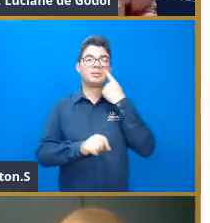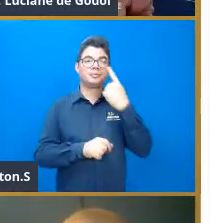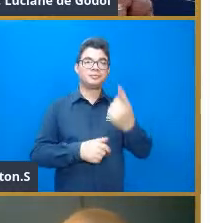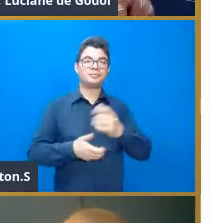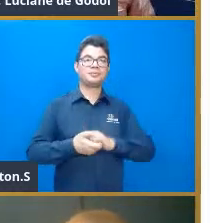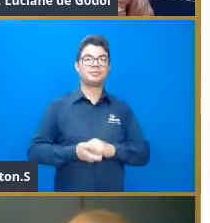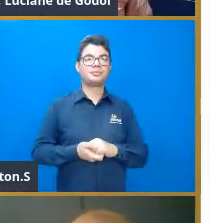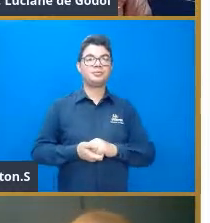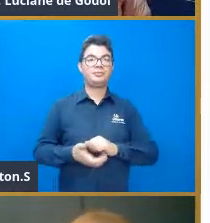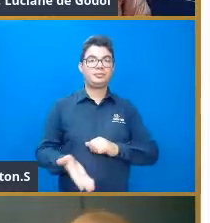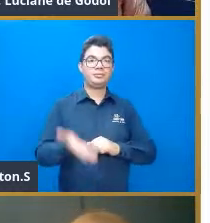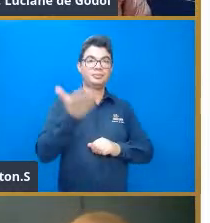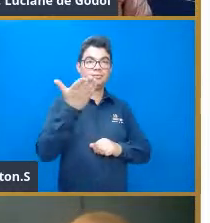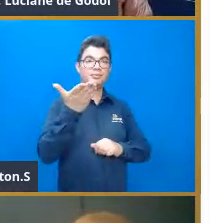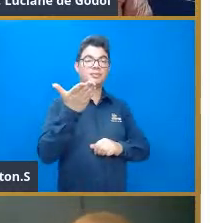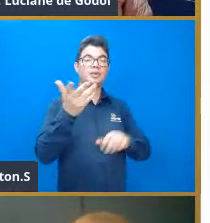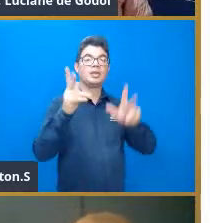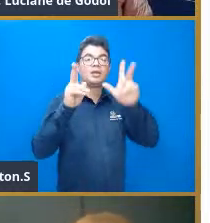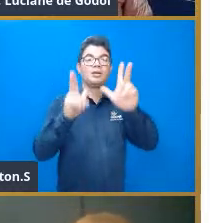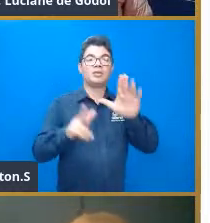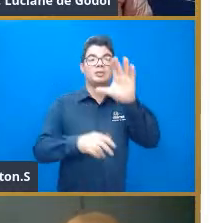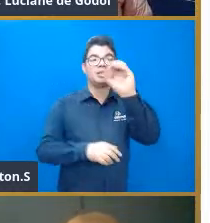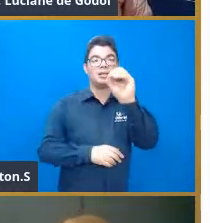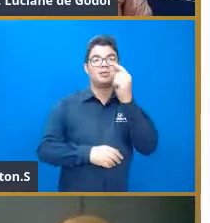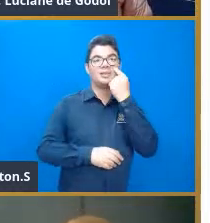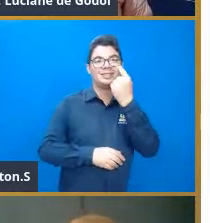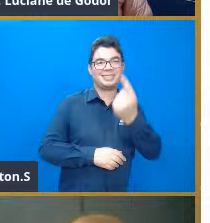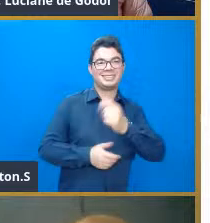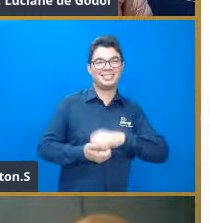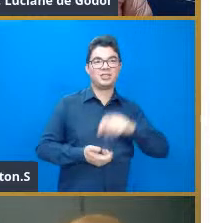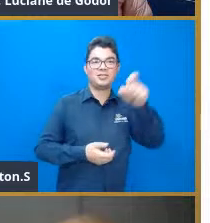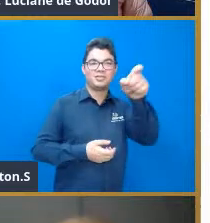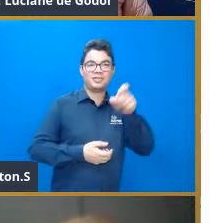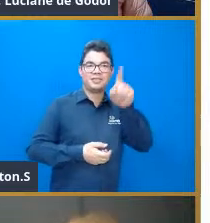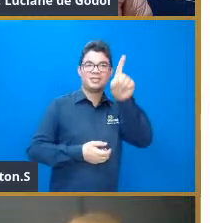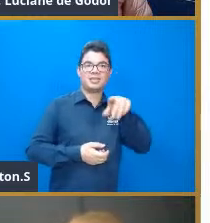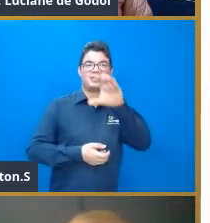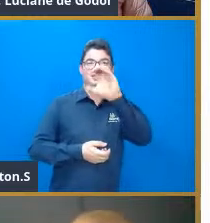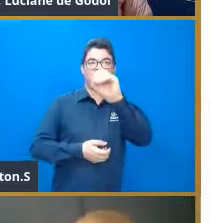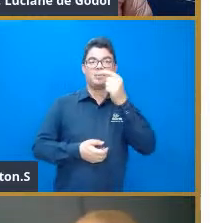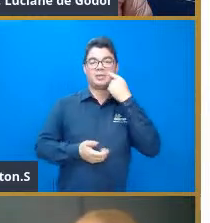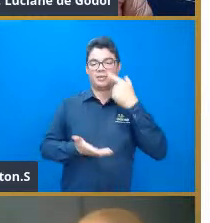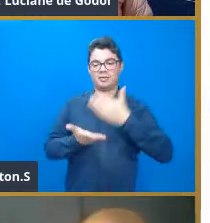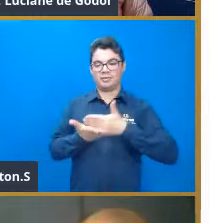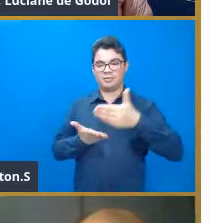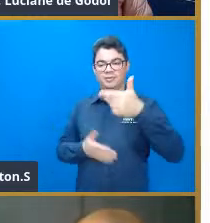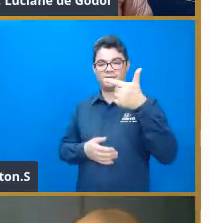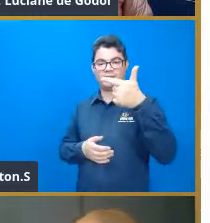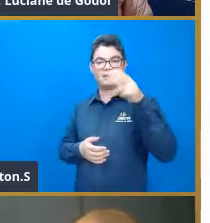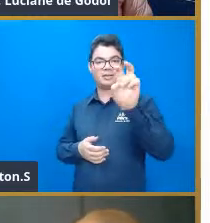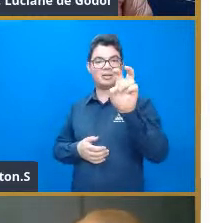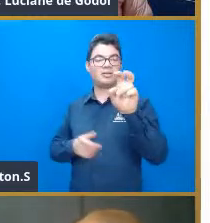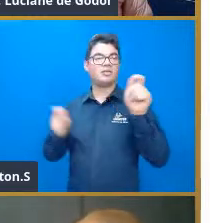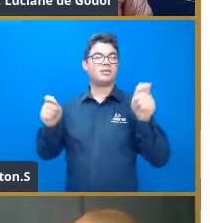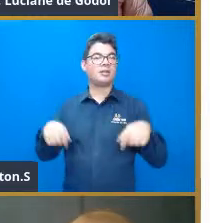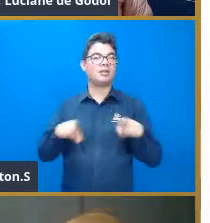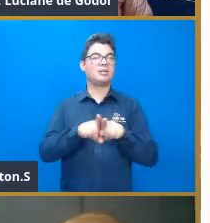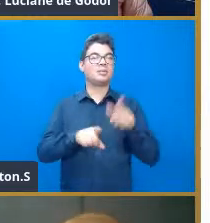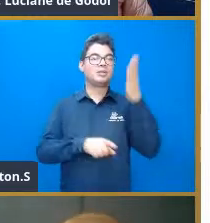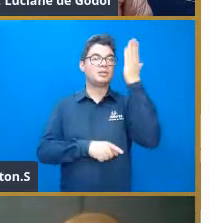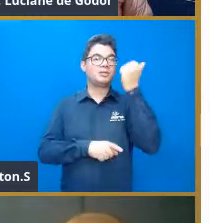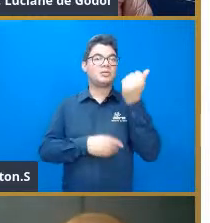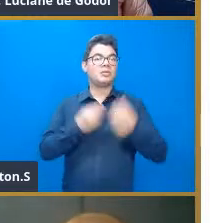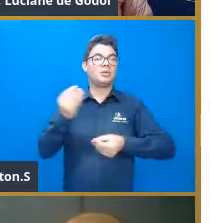ocorre quando o X é zero, então, nós vamos precisar aqui do ponto inicial, que é 25, concentração inicial ali do medicamento, já sabemos o valor do B.